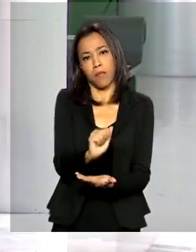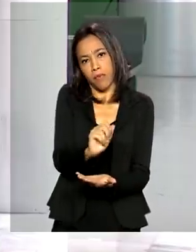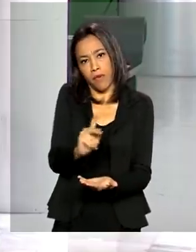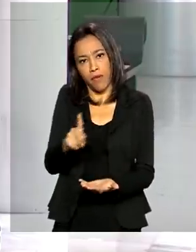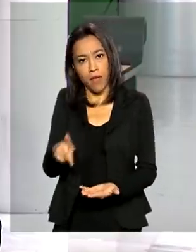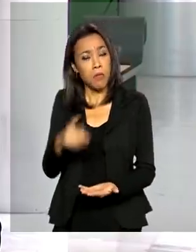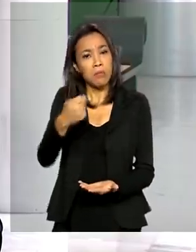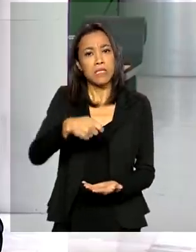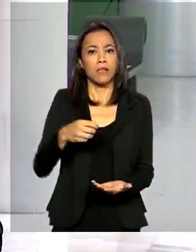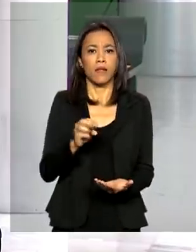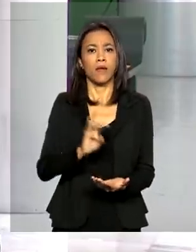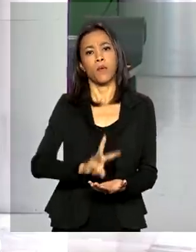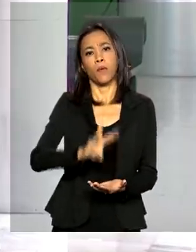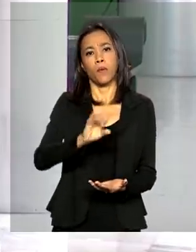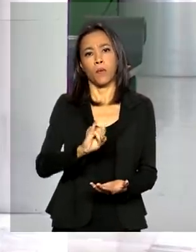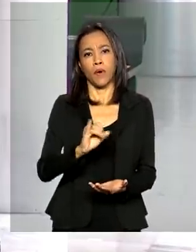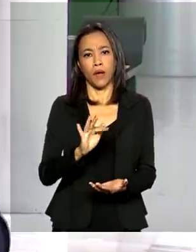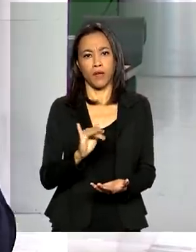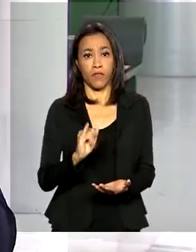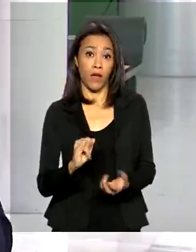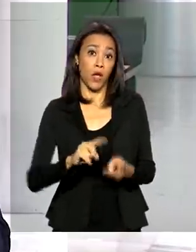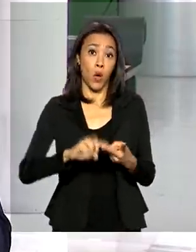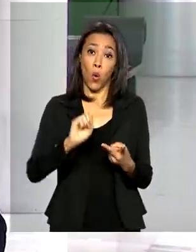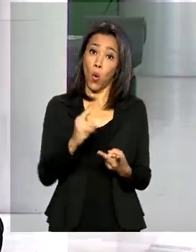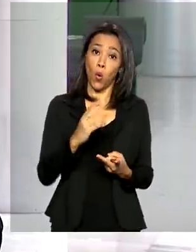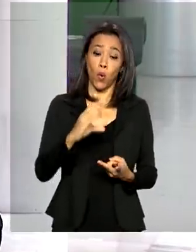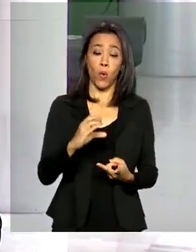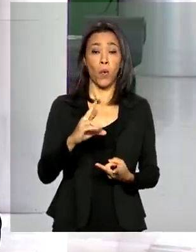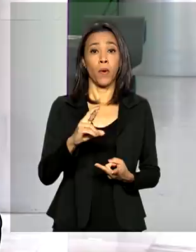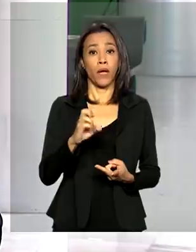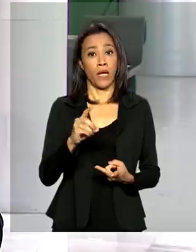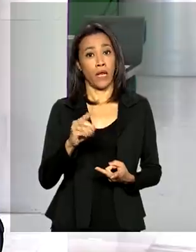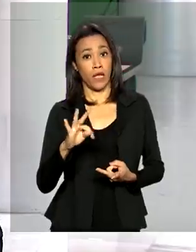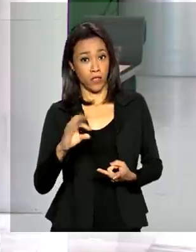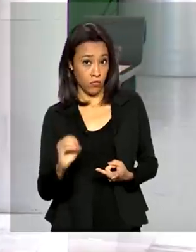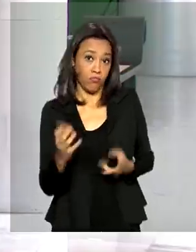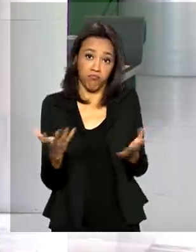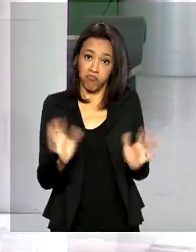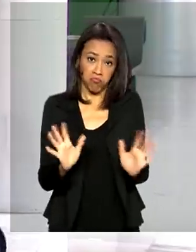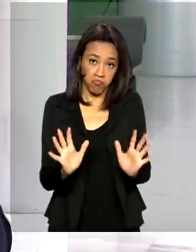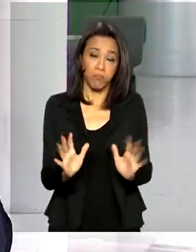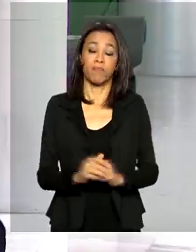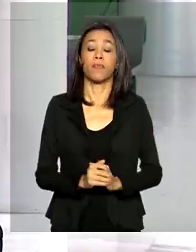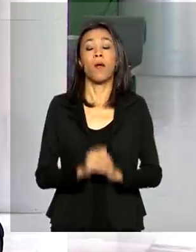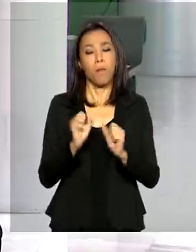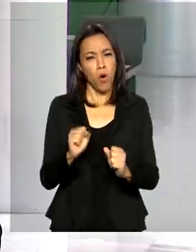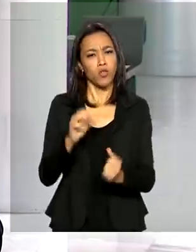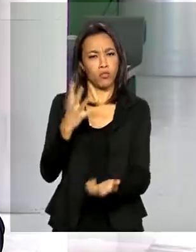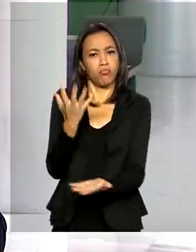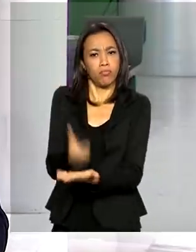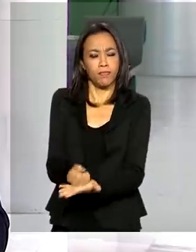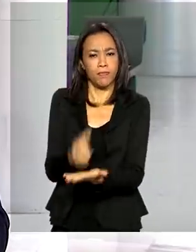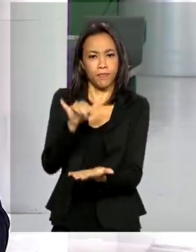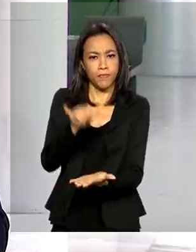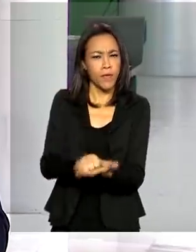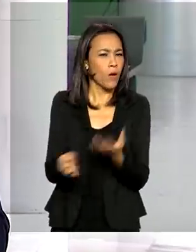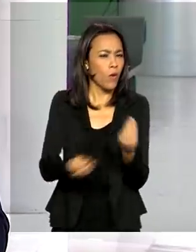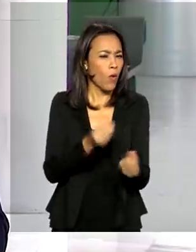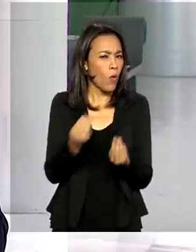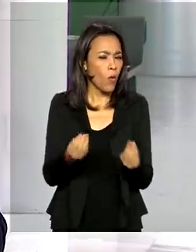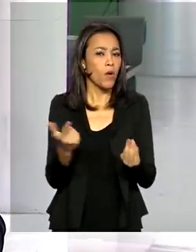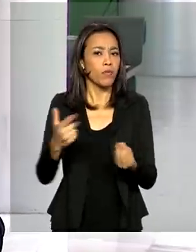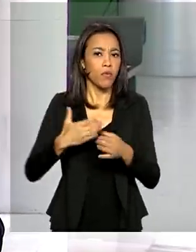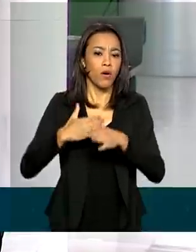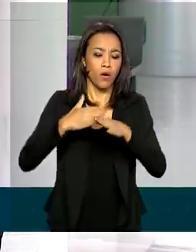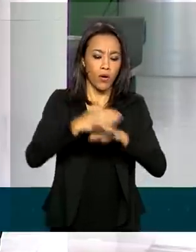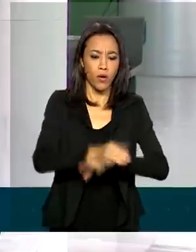internet Wi-Fi ou ter crédito no seu celular que pode sim baixar esse aplicativo. Uma outra forma de fazer esse cadastro é pelo site